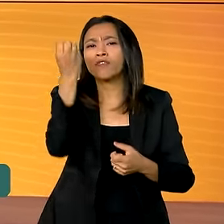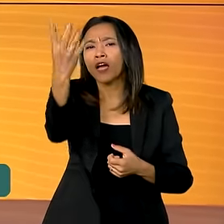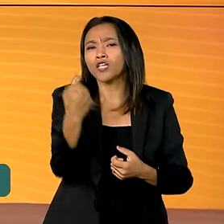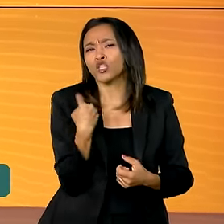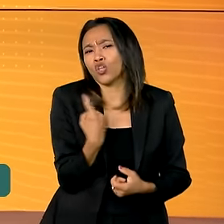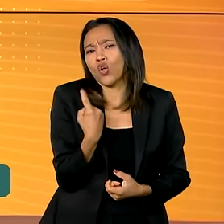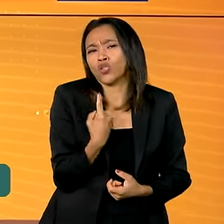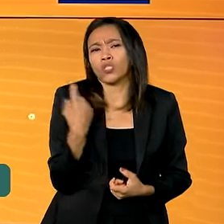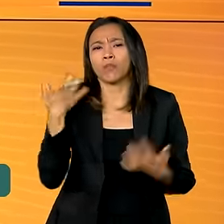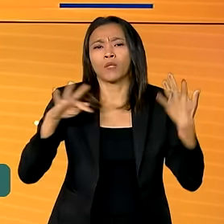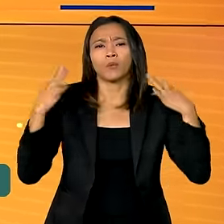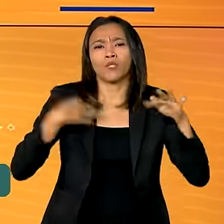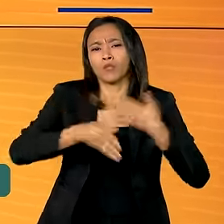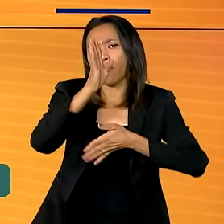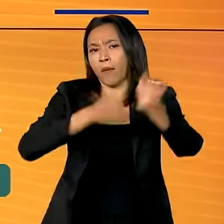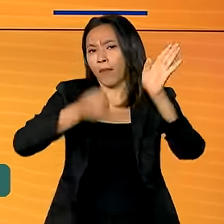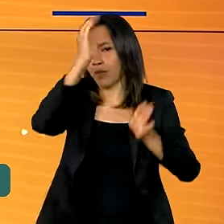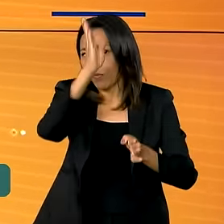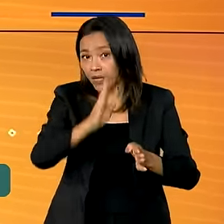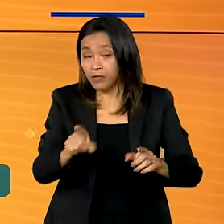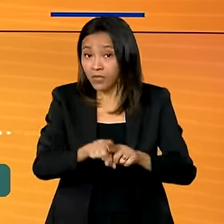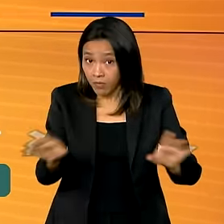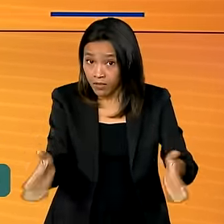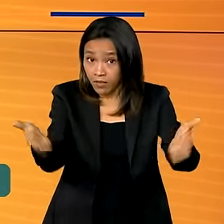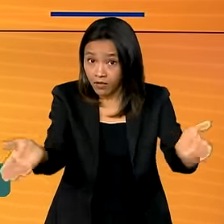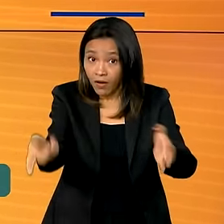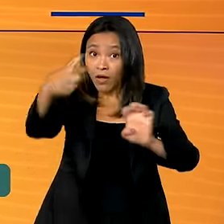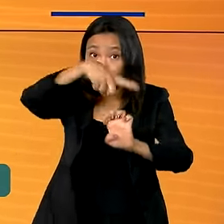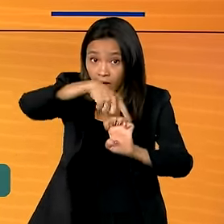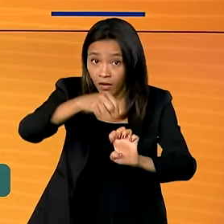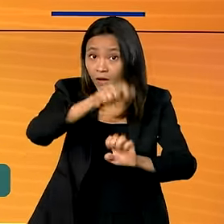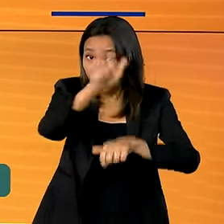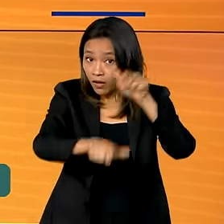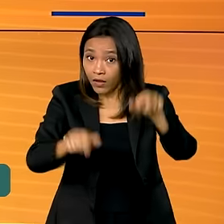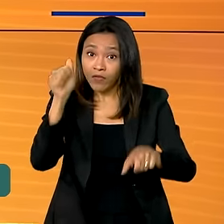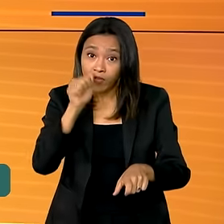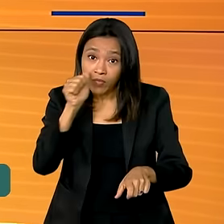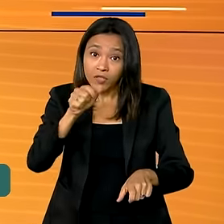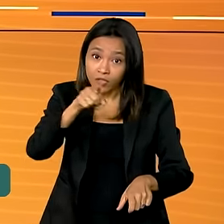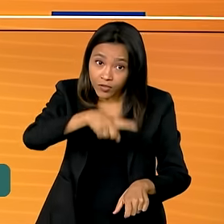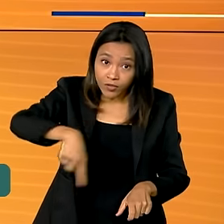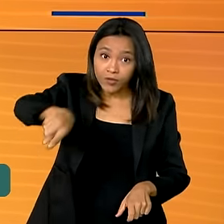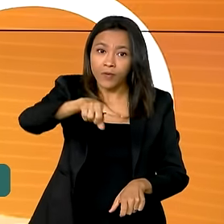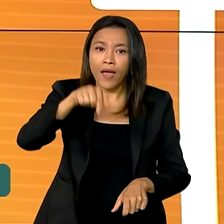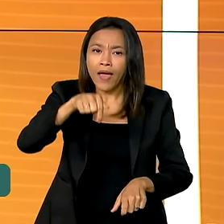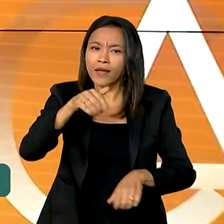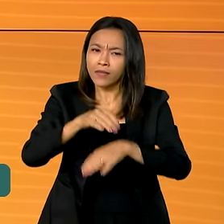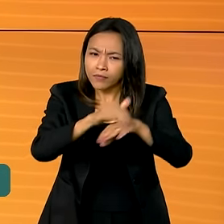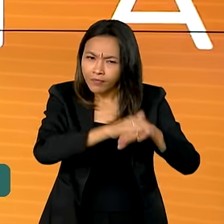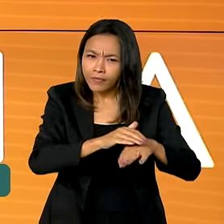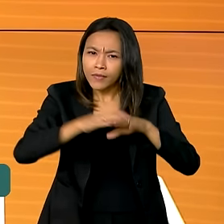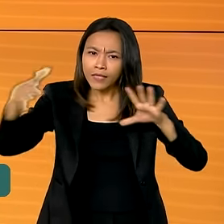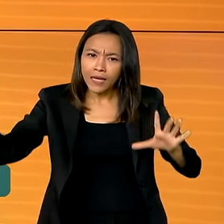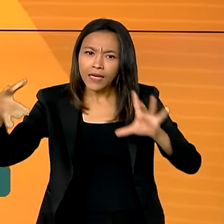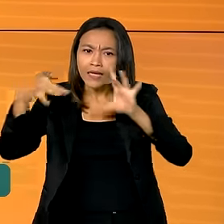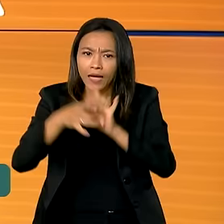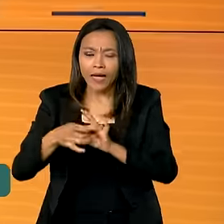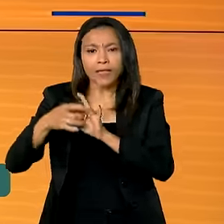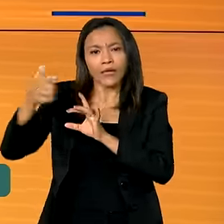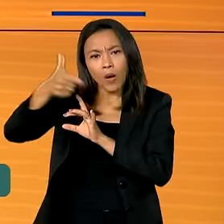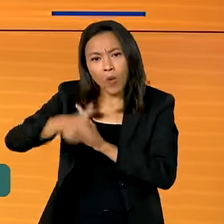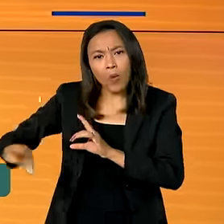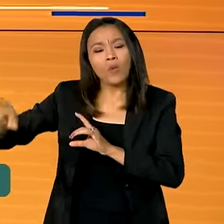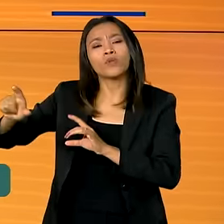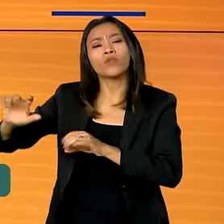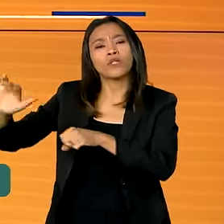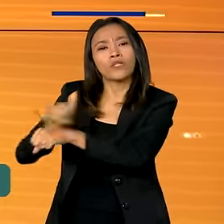Brasil e também para incentivar o empreendedorismo feminino no setor. Esta ação que está alinhada à iniciativa federal